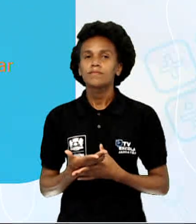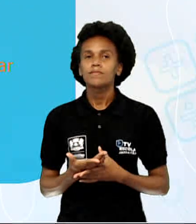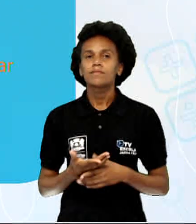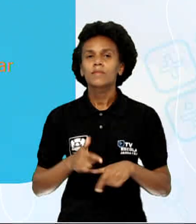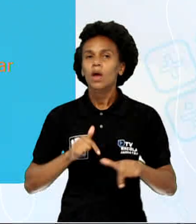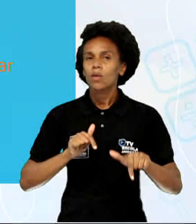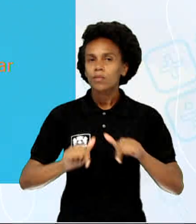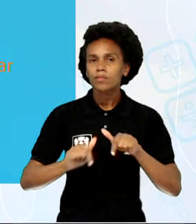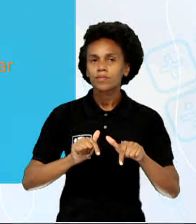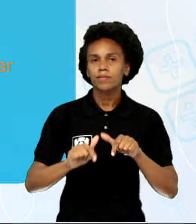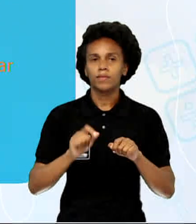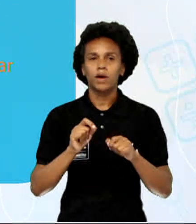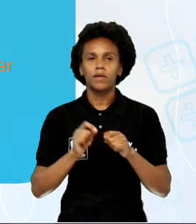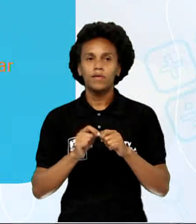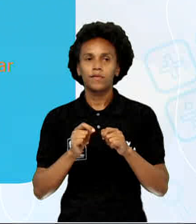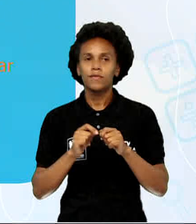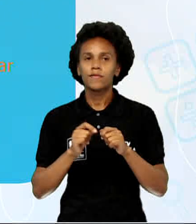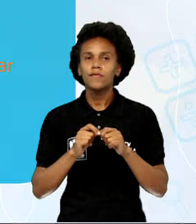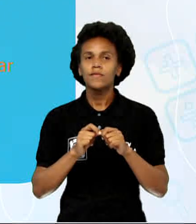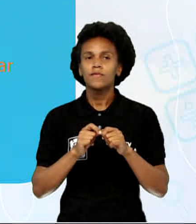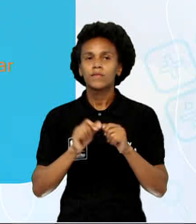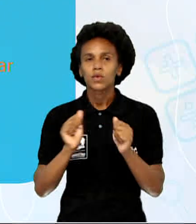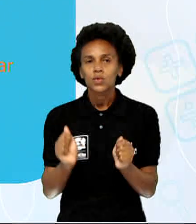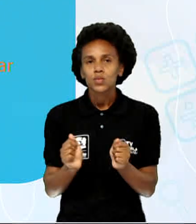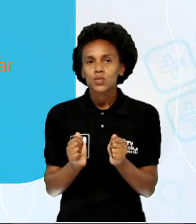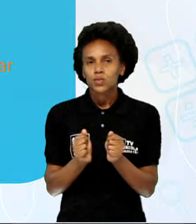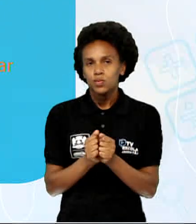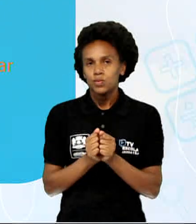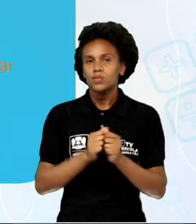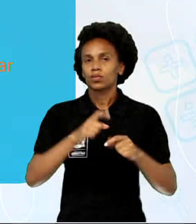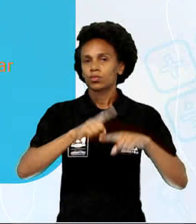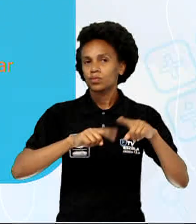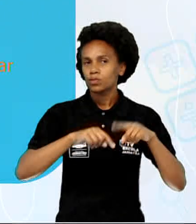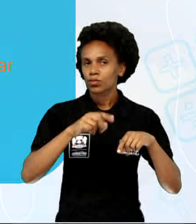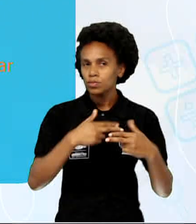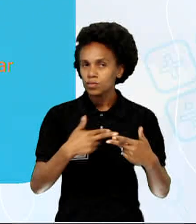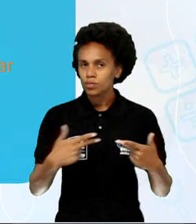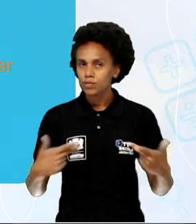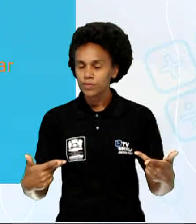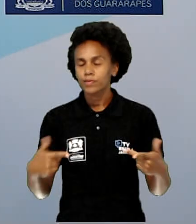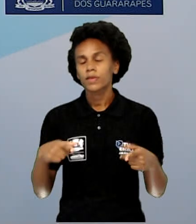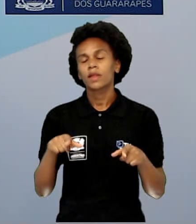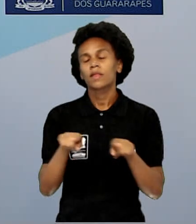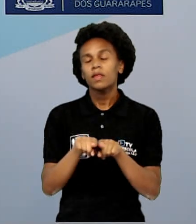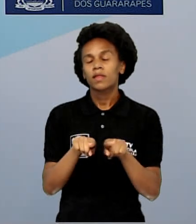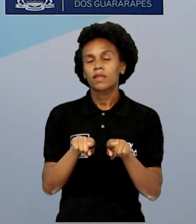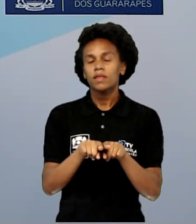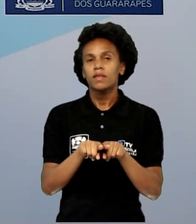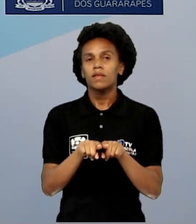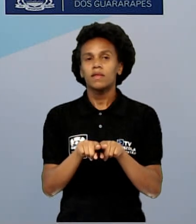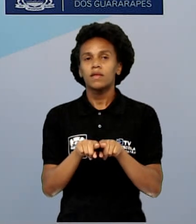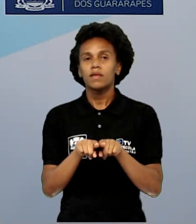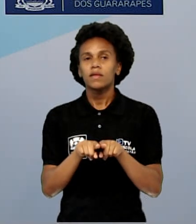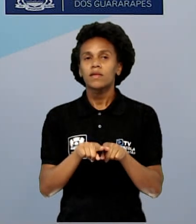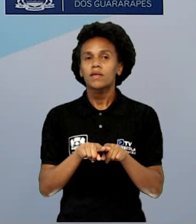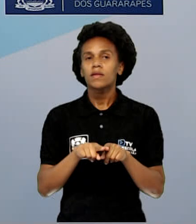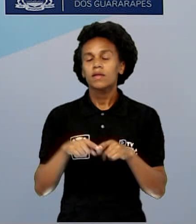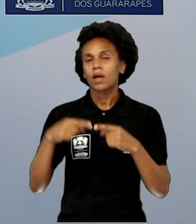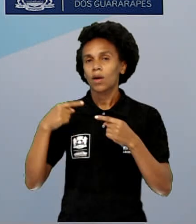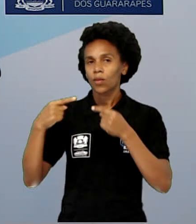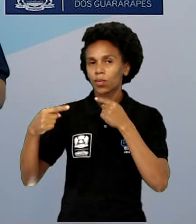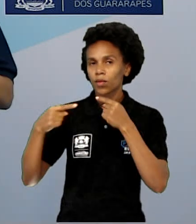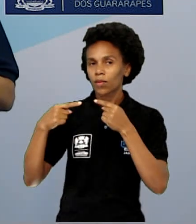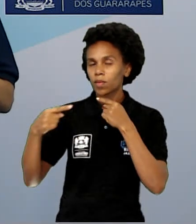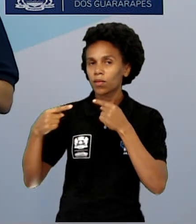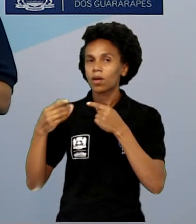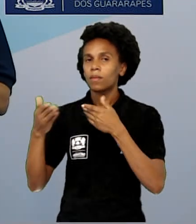direto, em consonância com outros recursos. Ou seja, há um diálogo e no meio da cena, diálogo, eles